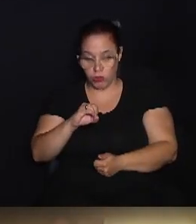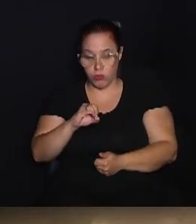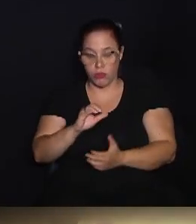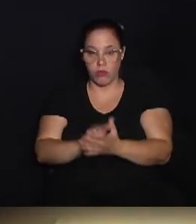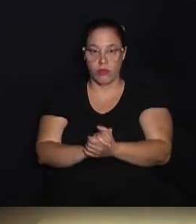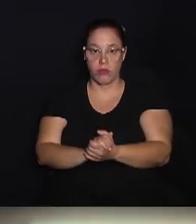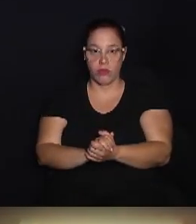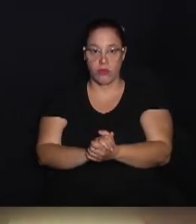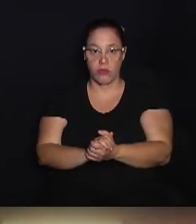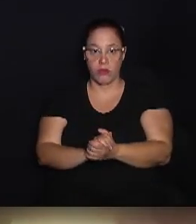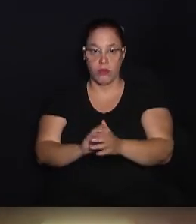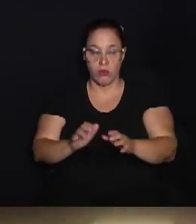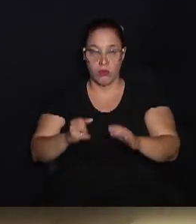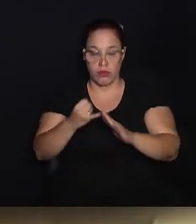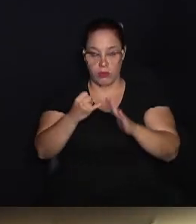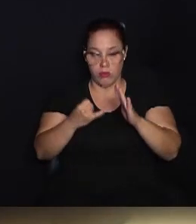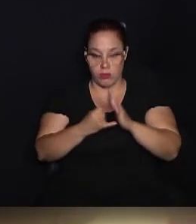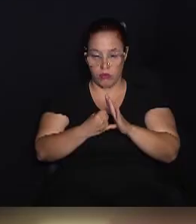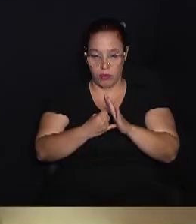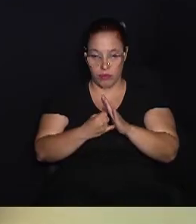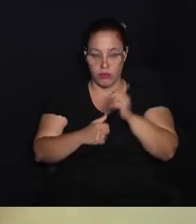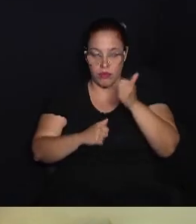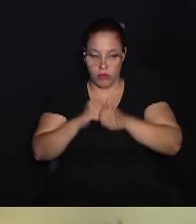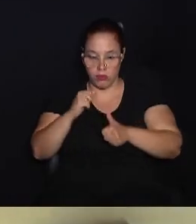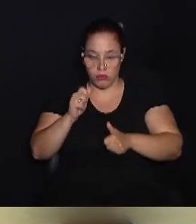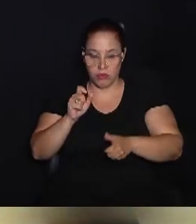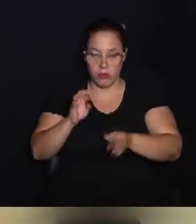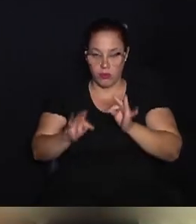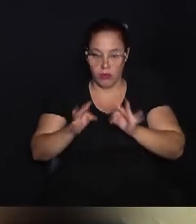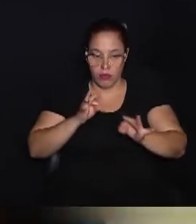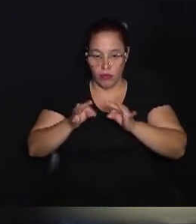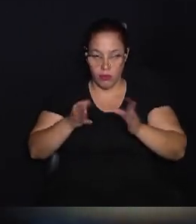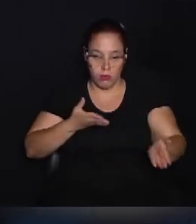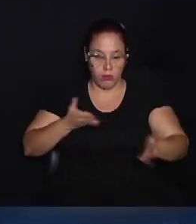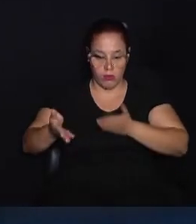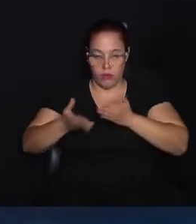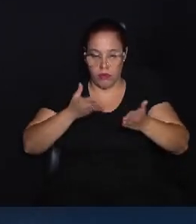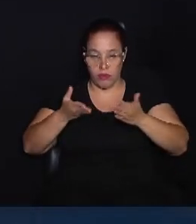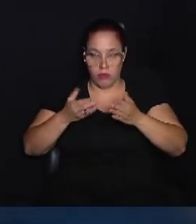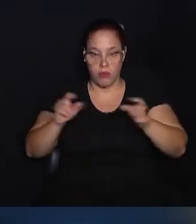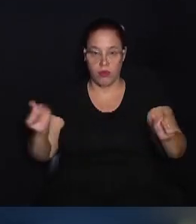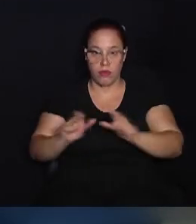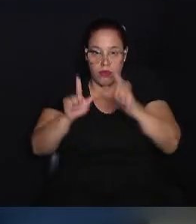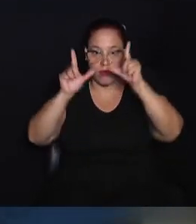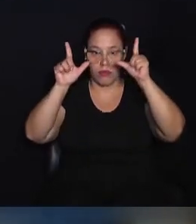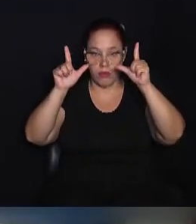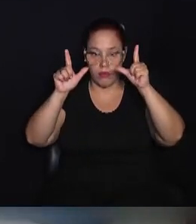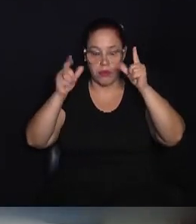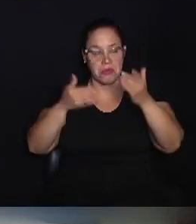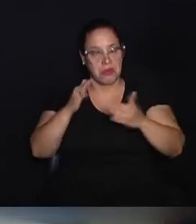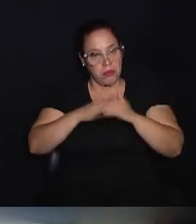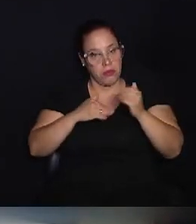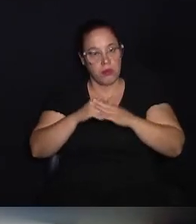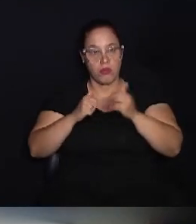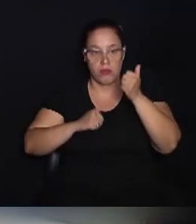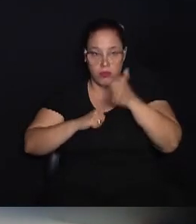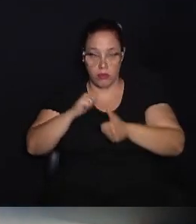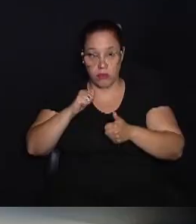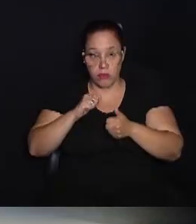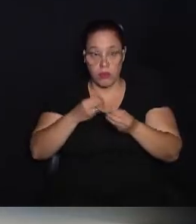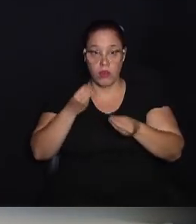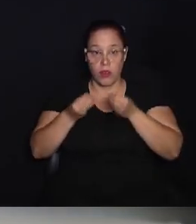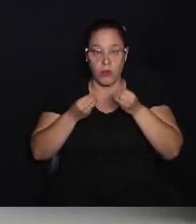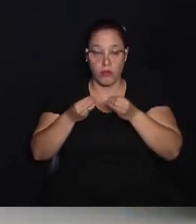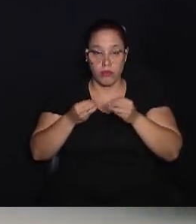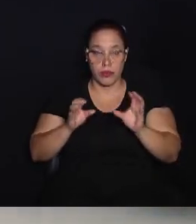Sérgio José Salvucci, dado a entidades, atletas, técnicos e dirigentes que tenham se destacado por seus feitos no